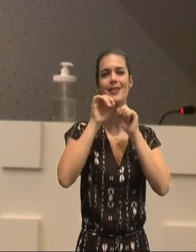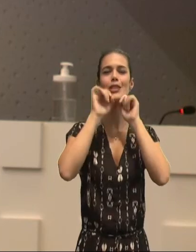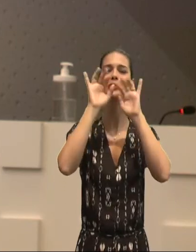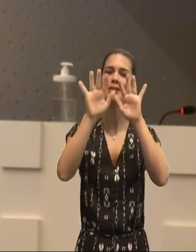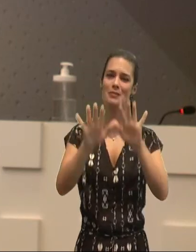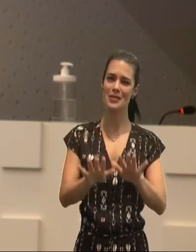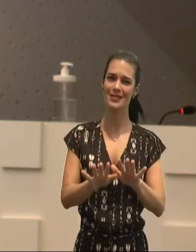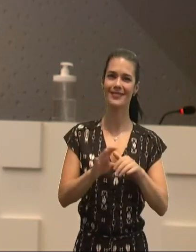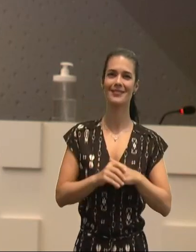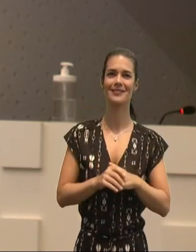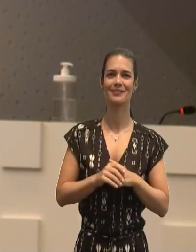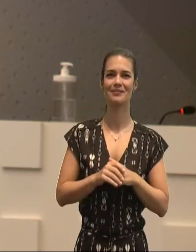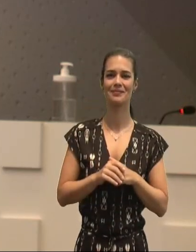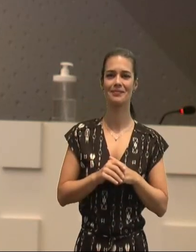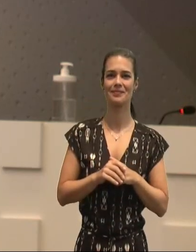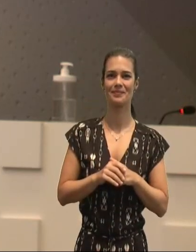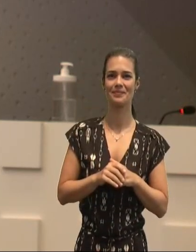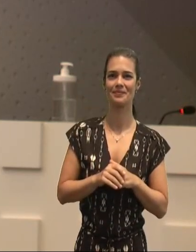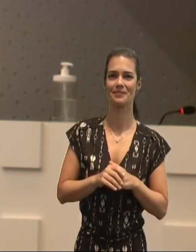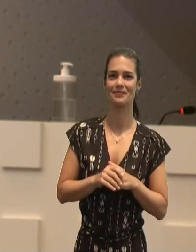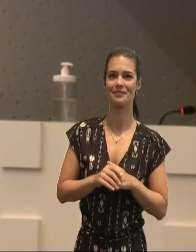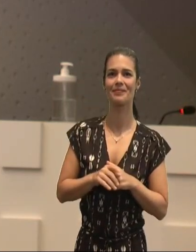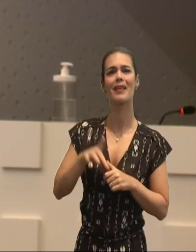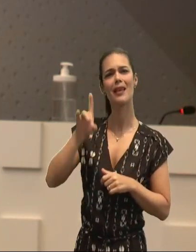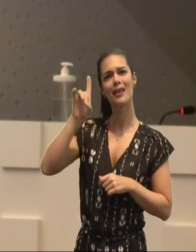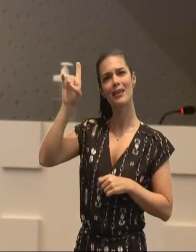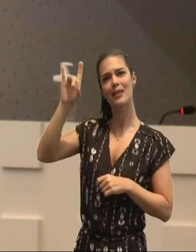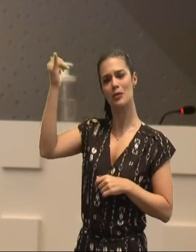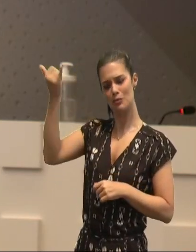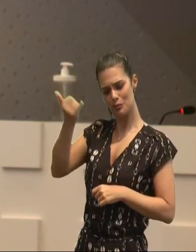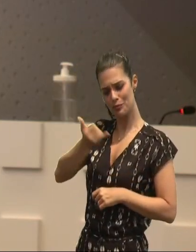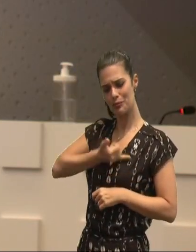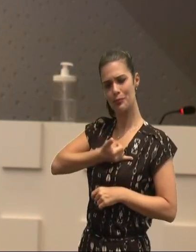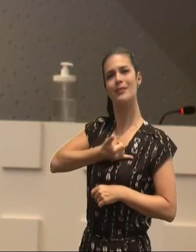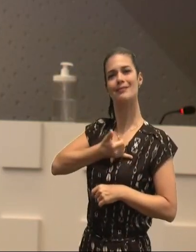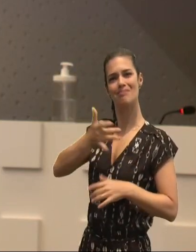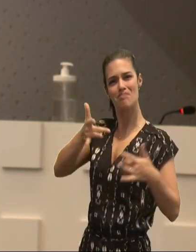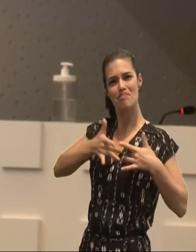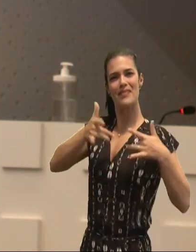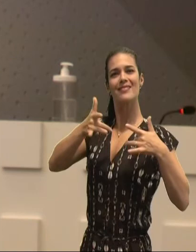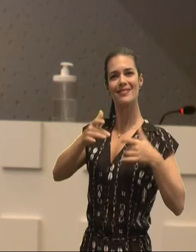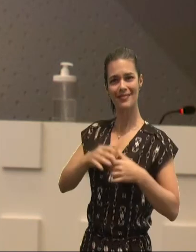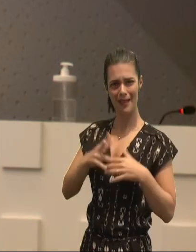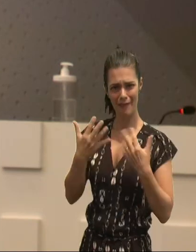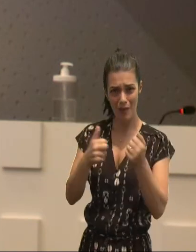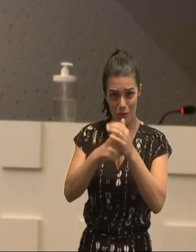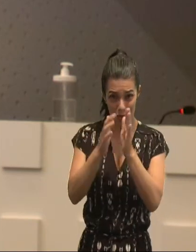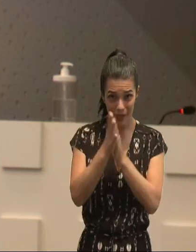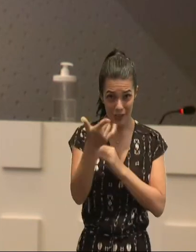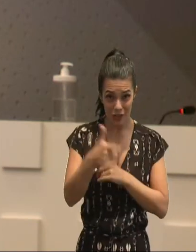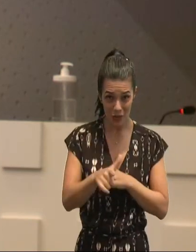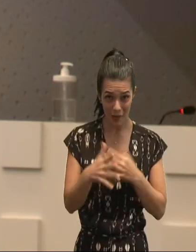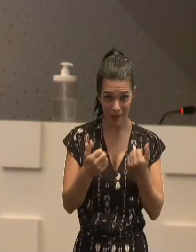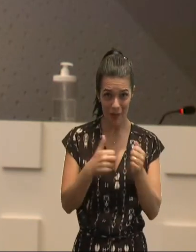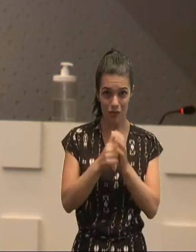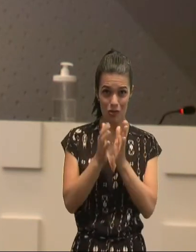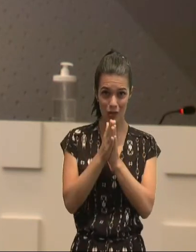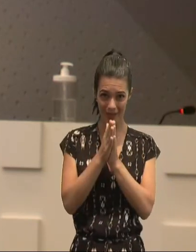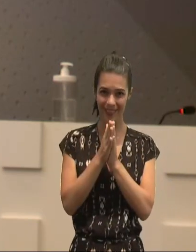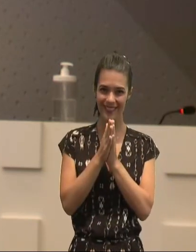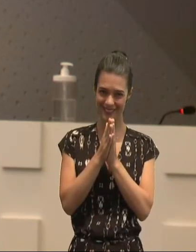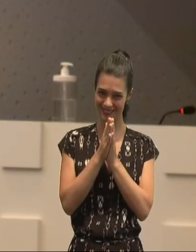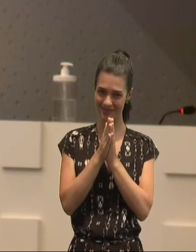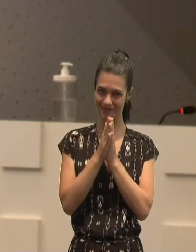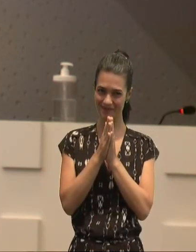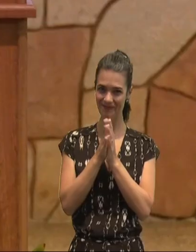abençoe, que Deus nos abençoe, e aplique em nós, a sua palavra, viva, vamos orar, mais uma vez, e agradecer ao Senhor, por